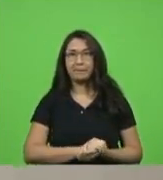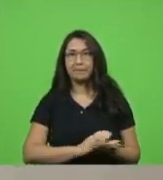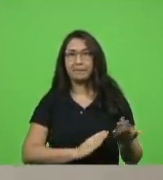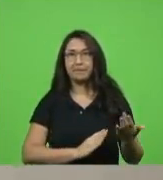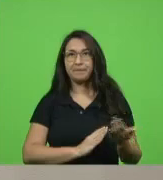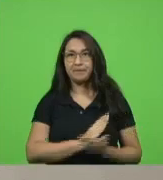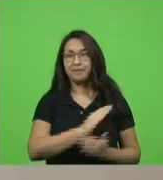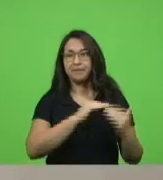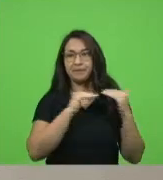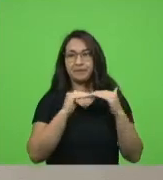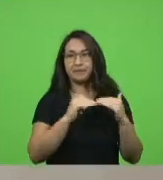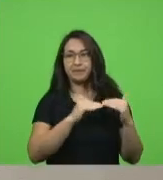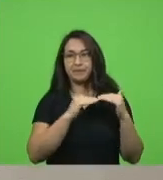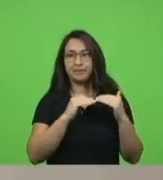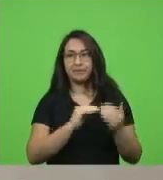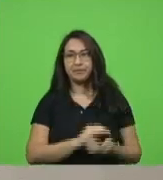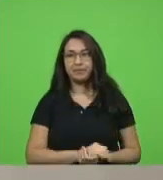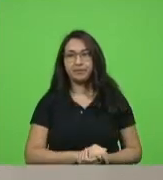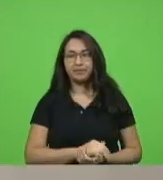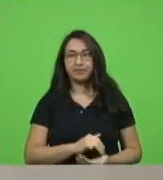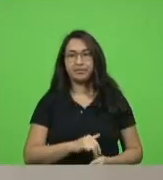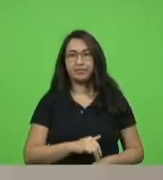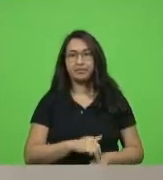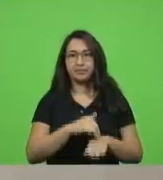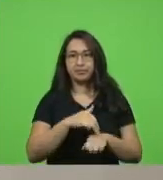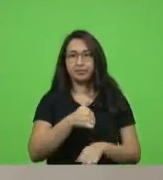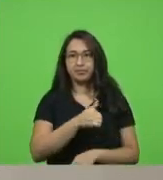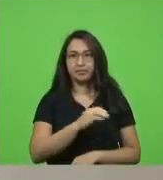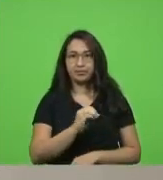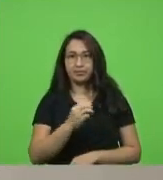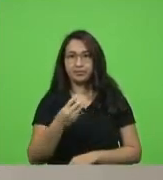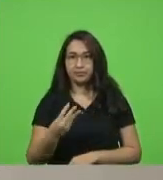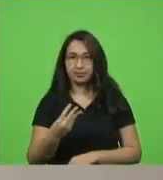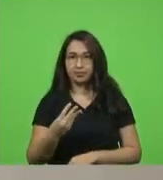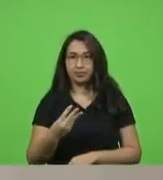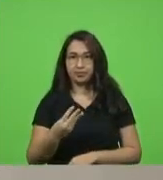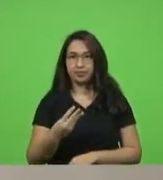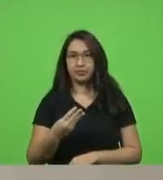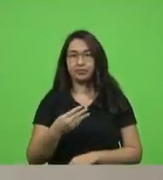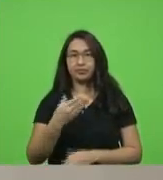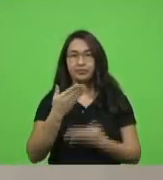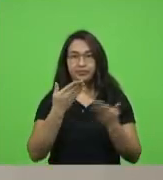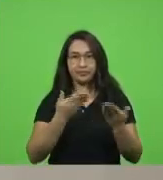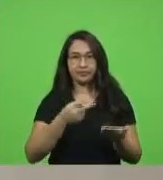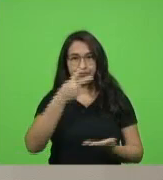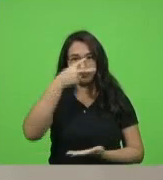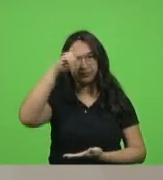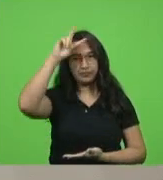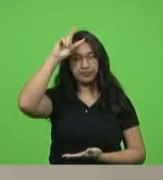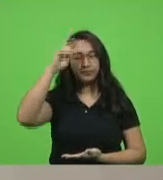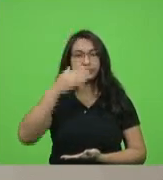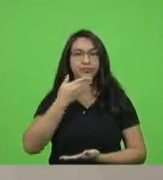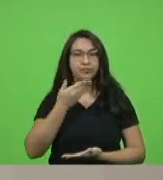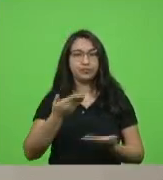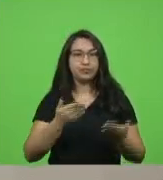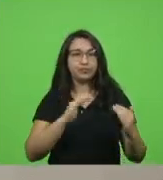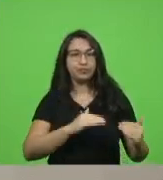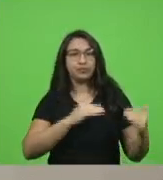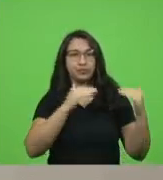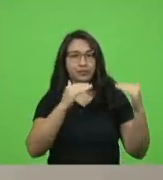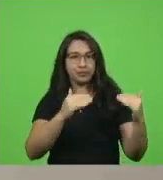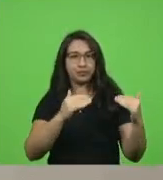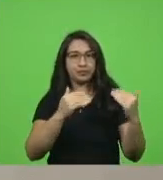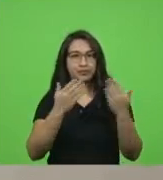aprovado por unanimidade moção 103 autor deputado doutor Vicente Caropreso apelando a superintendência Odenite pela